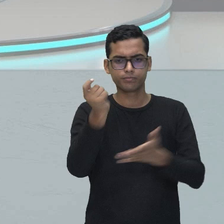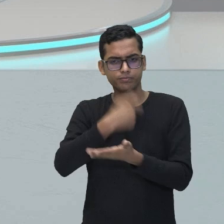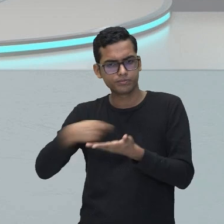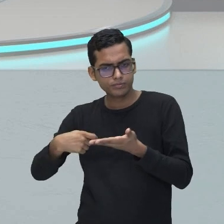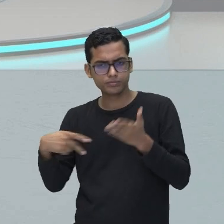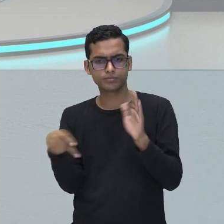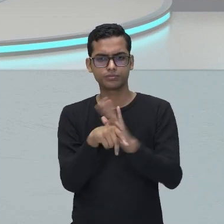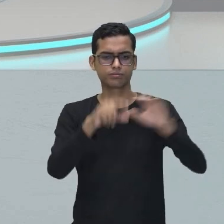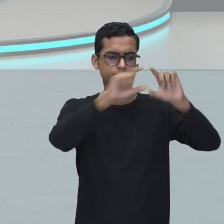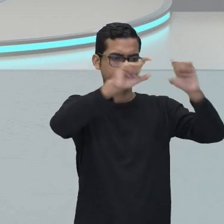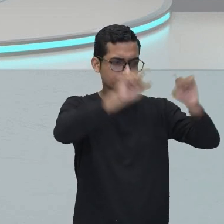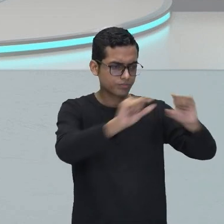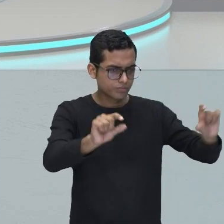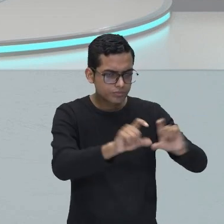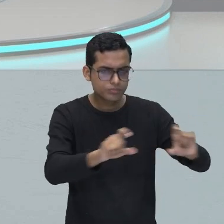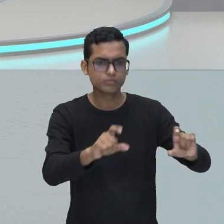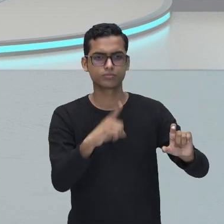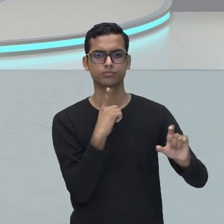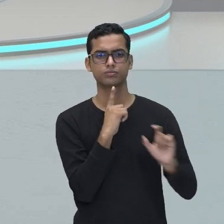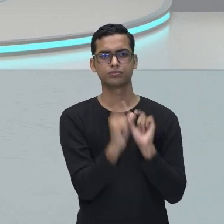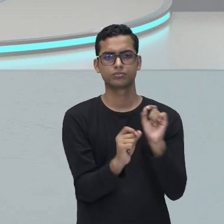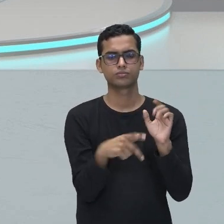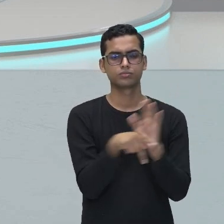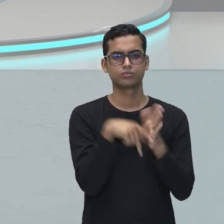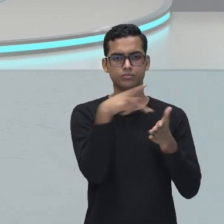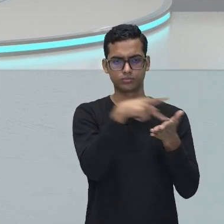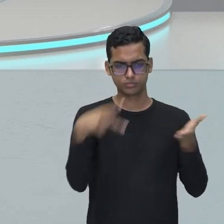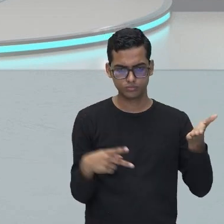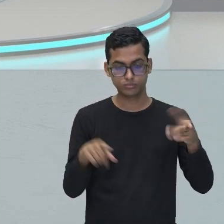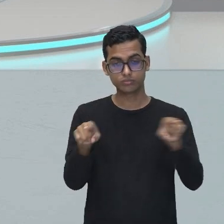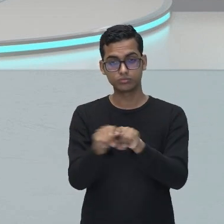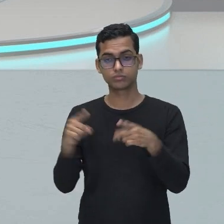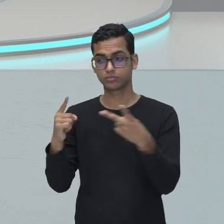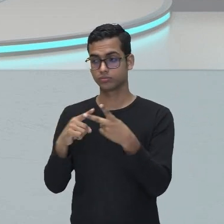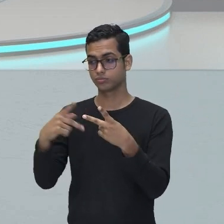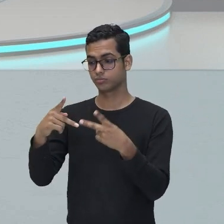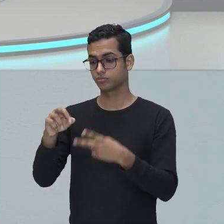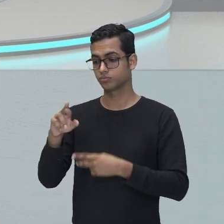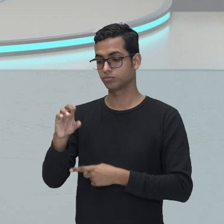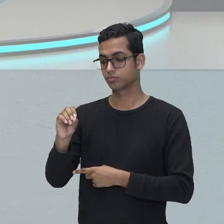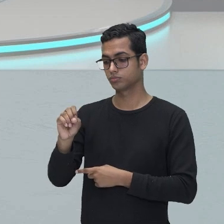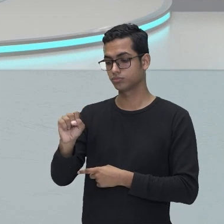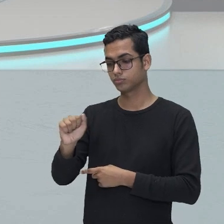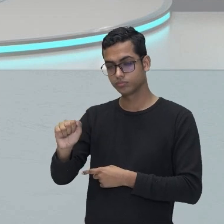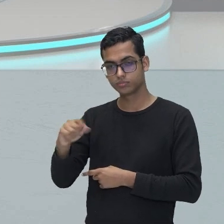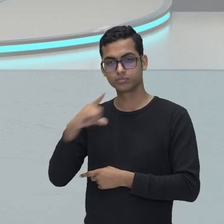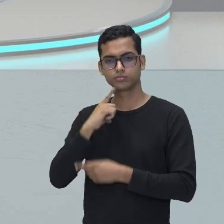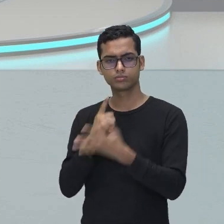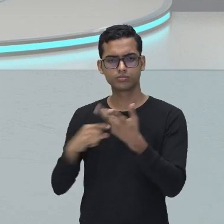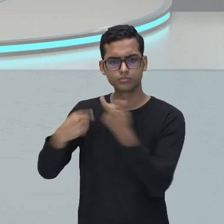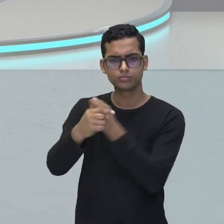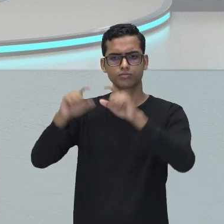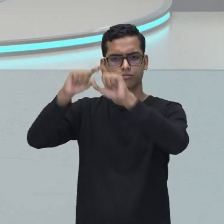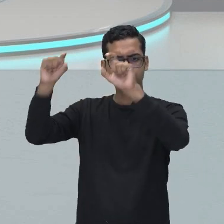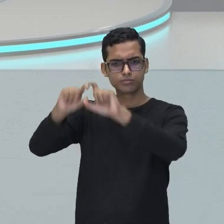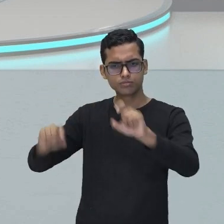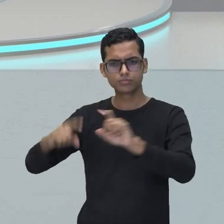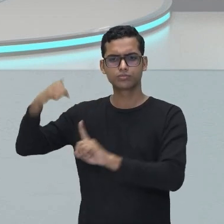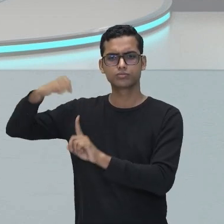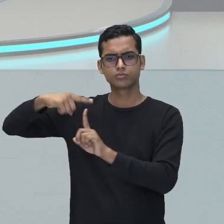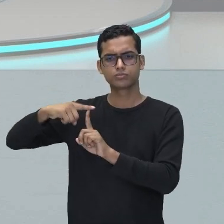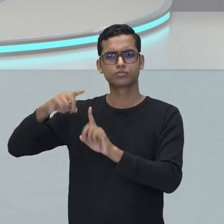Se ele é escrito em verso, eu tenho um poema. Se ele é escrito em prosa, eu tenho vários tipos de